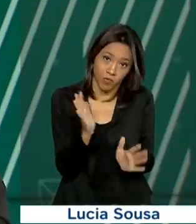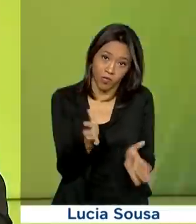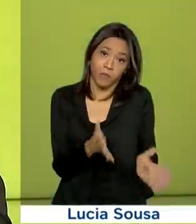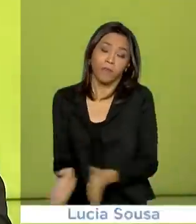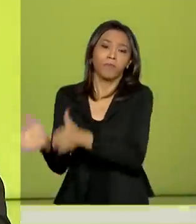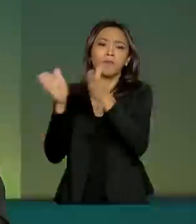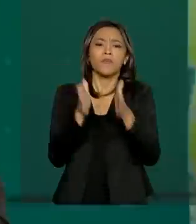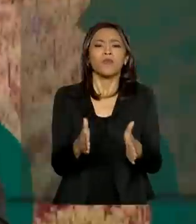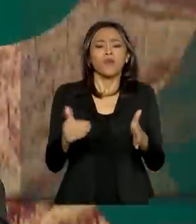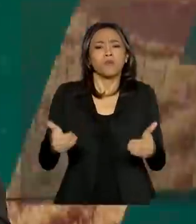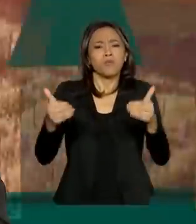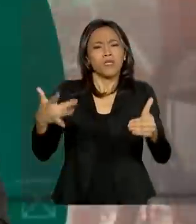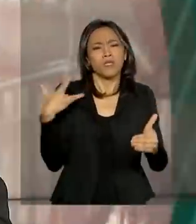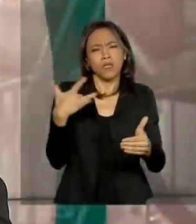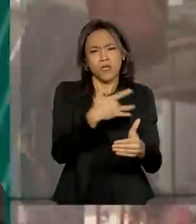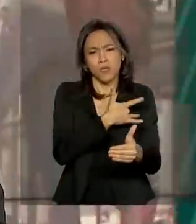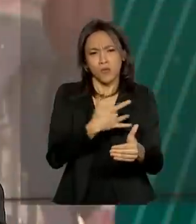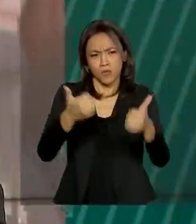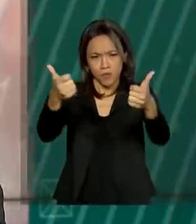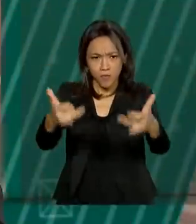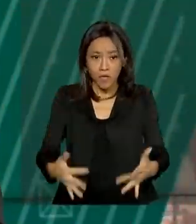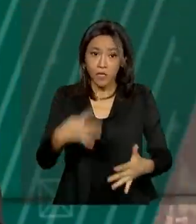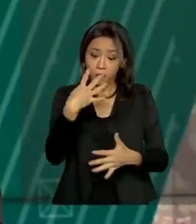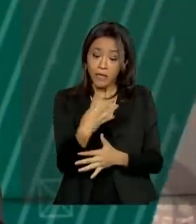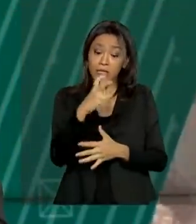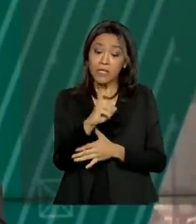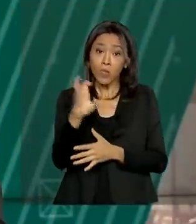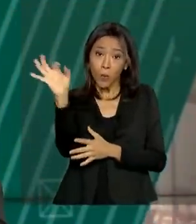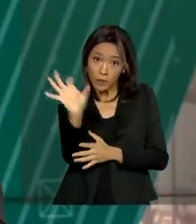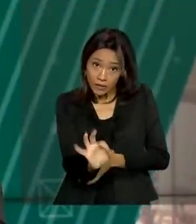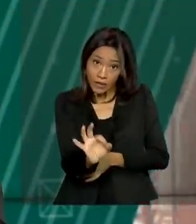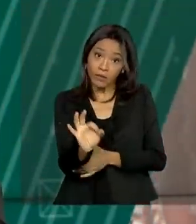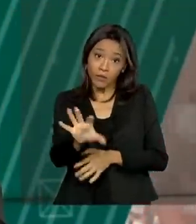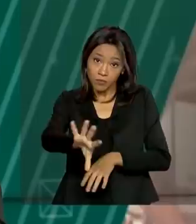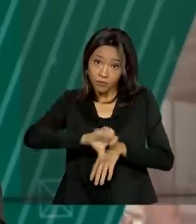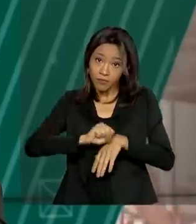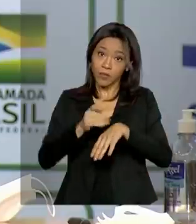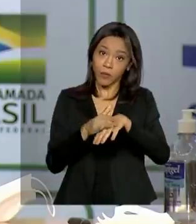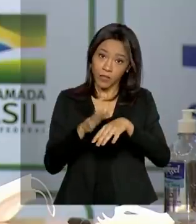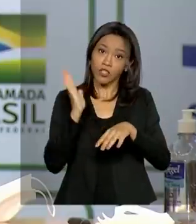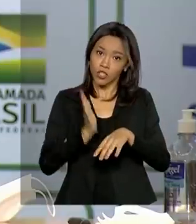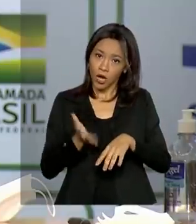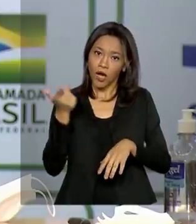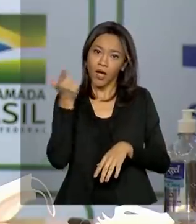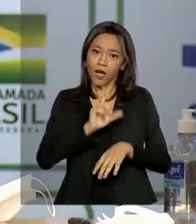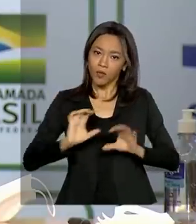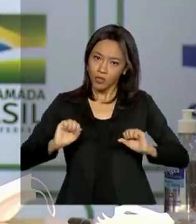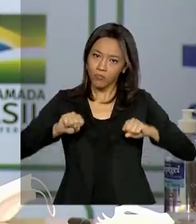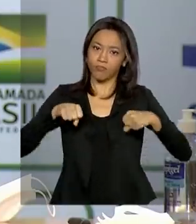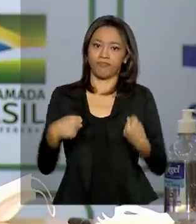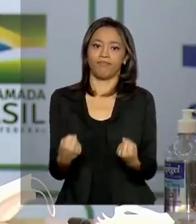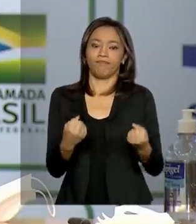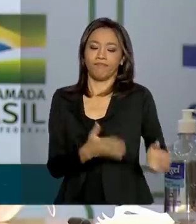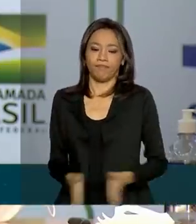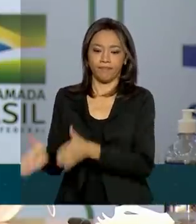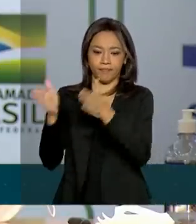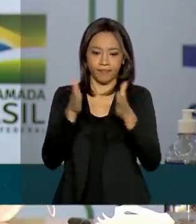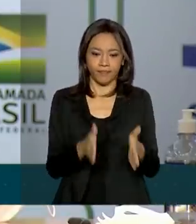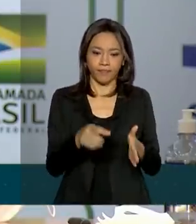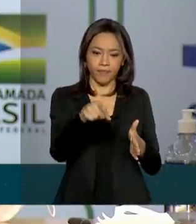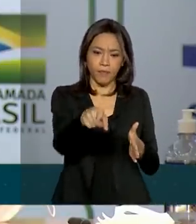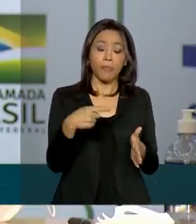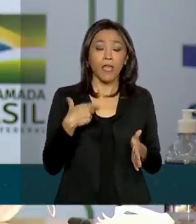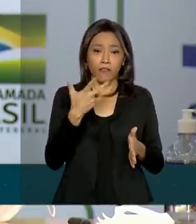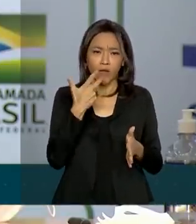% dos infectados pela Covid-19 estão recuperados. O ministro da Saúde explicou que o crescimento